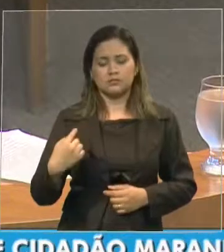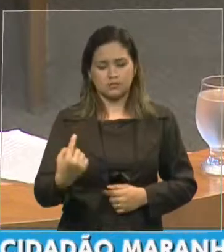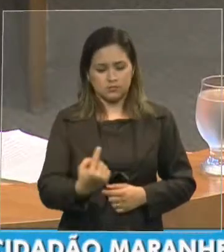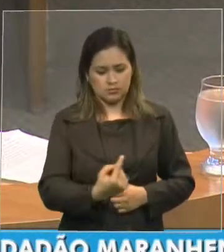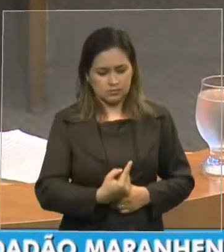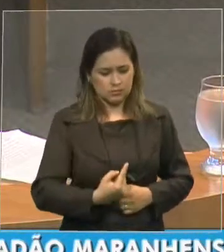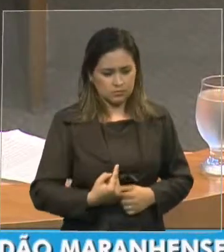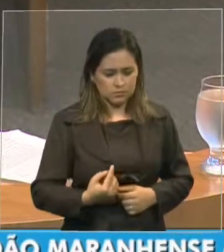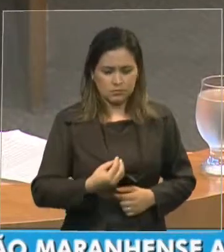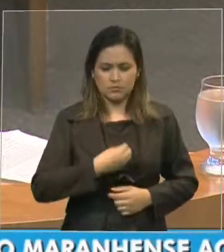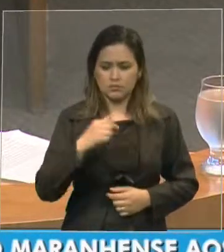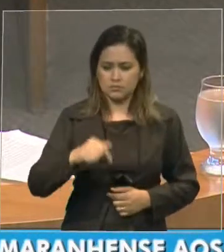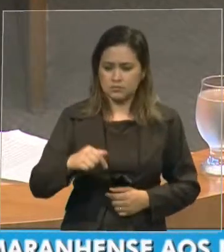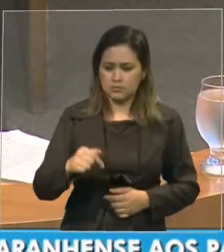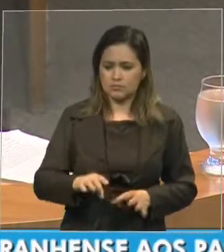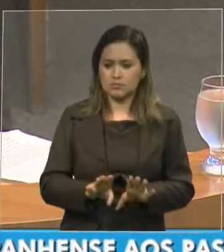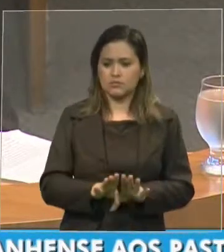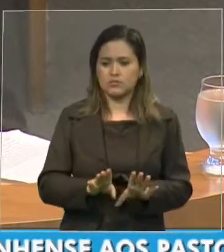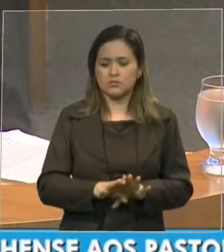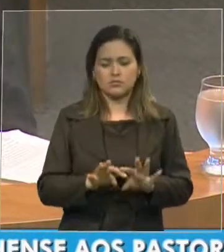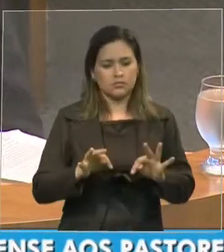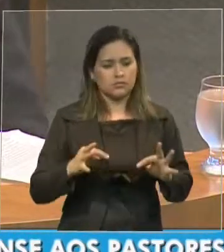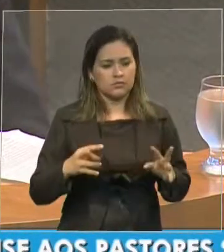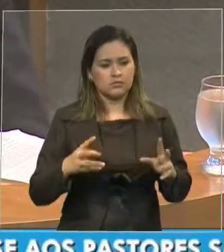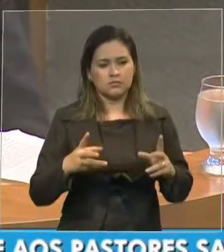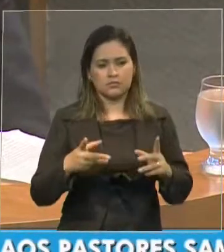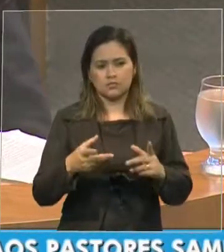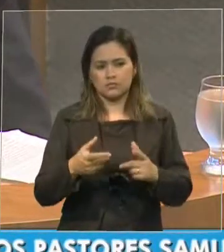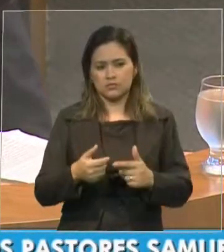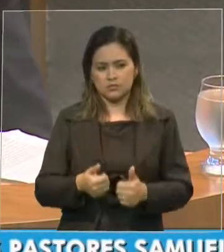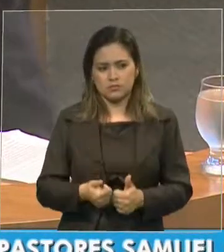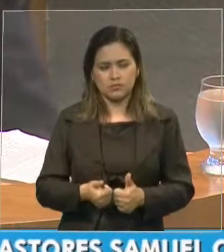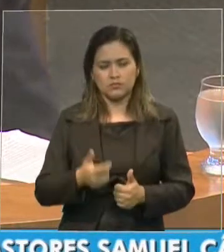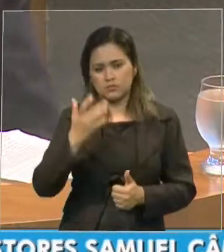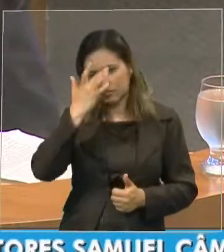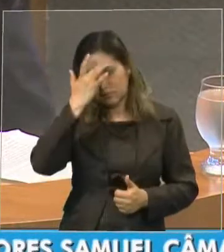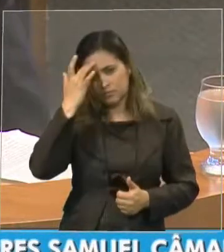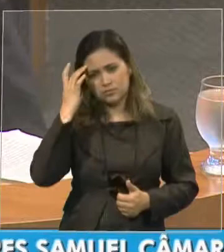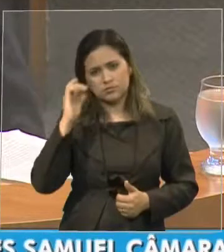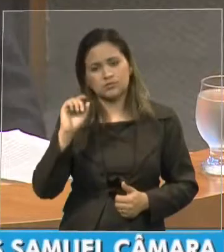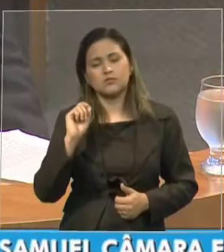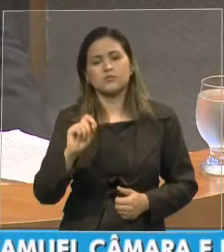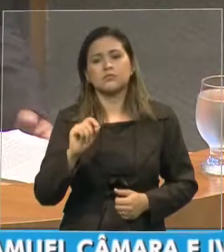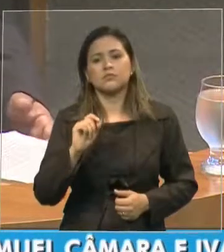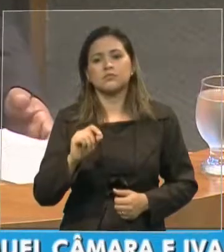momento mas para tantos quanto nosso Deus o chamarem